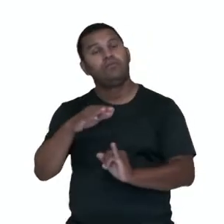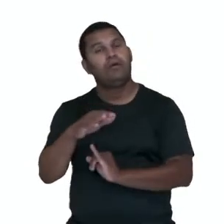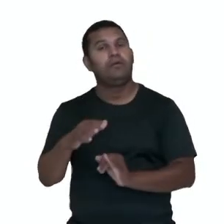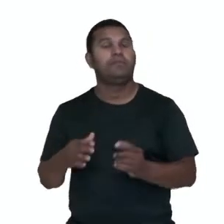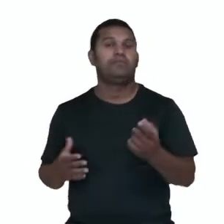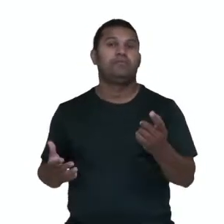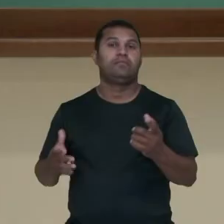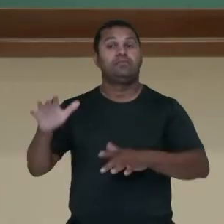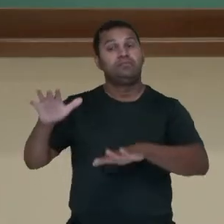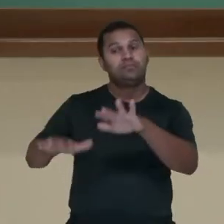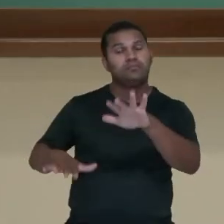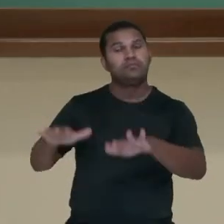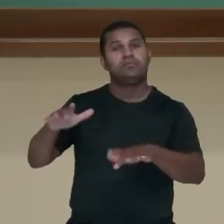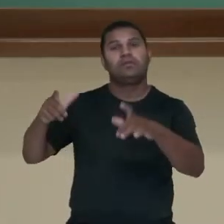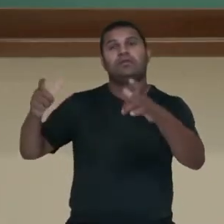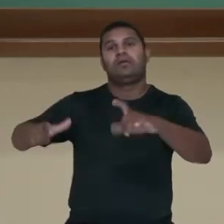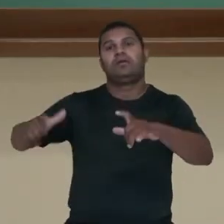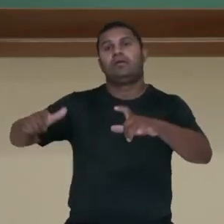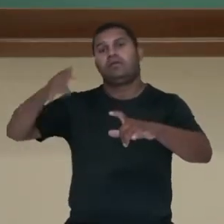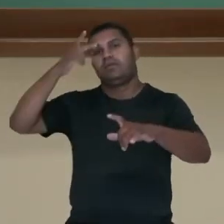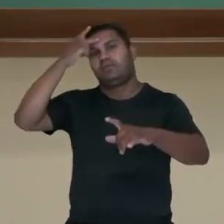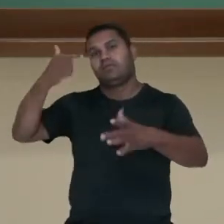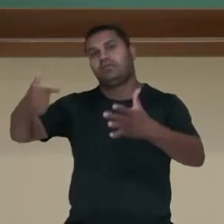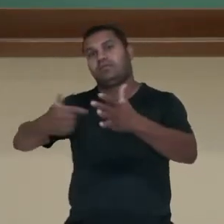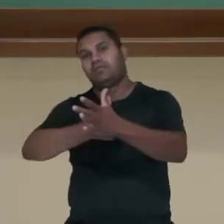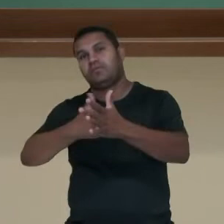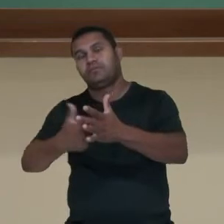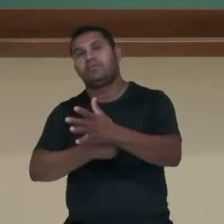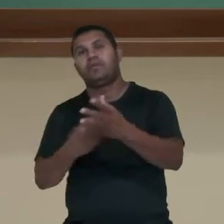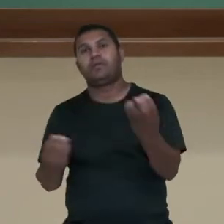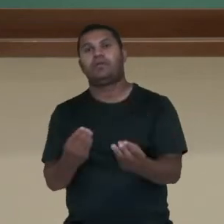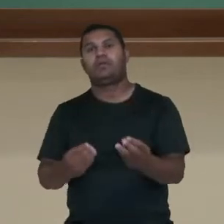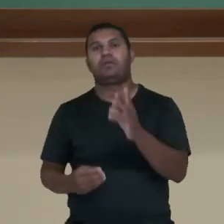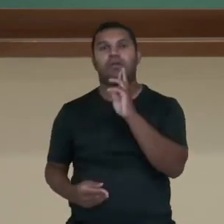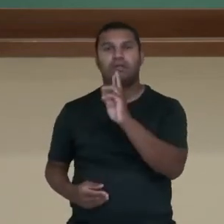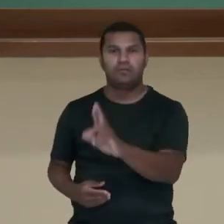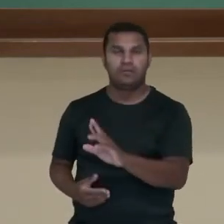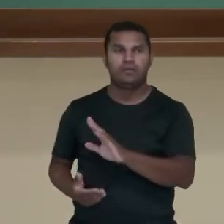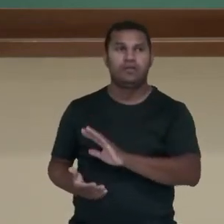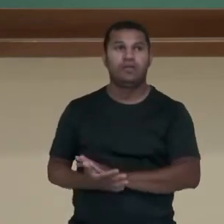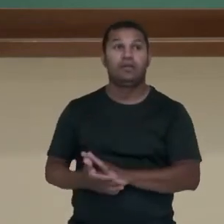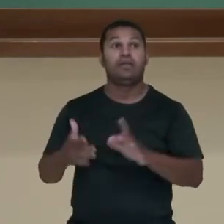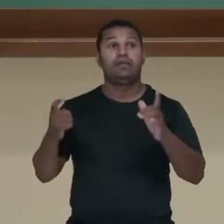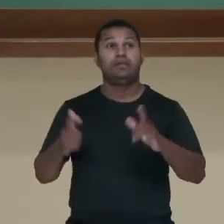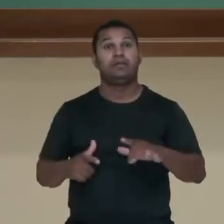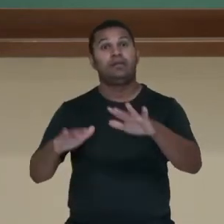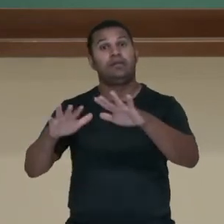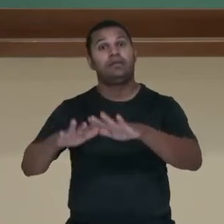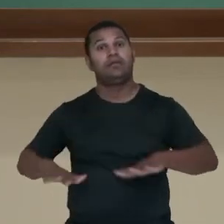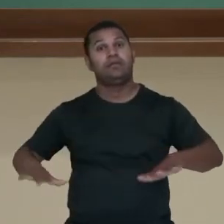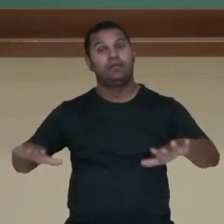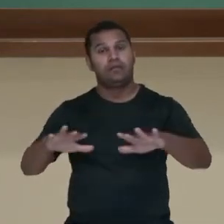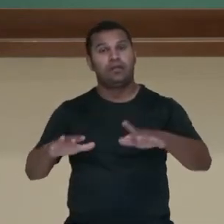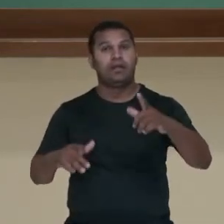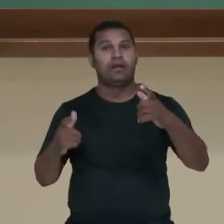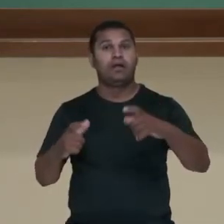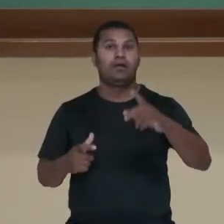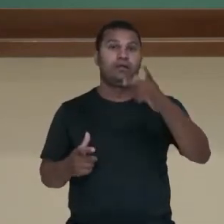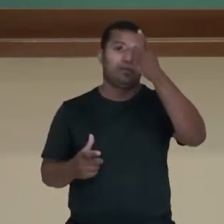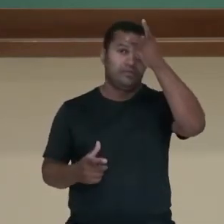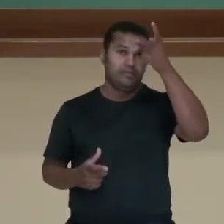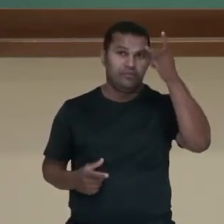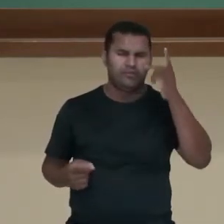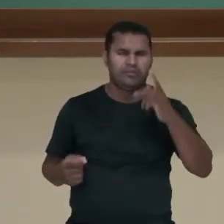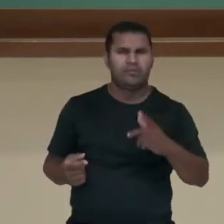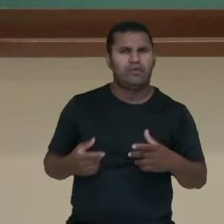pessoa que está entrevistando, ela vai publicar essa entrevista num determinado veículo. Seja um jornal, um